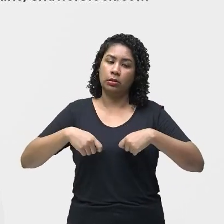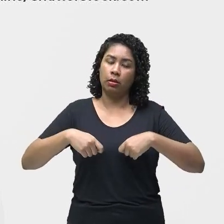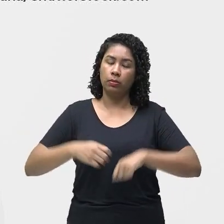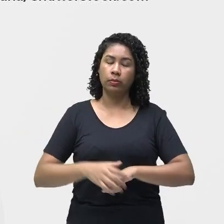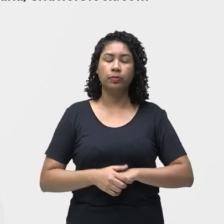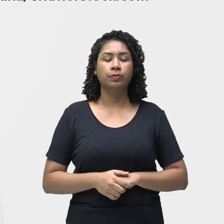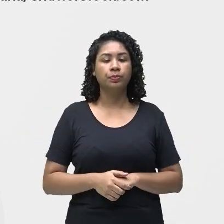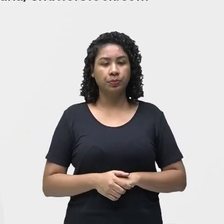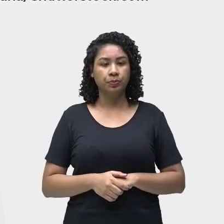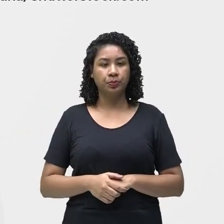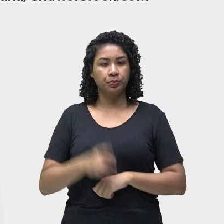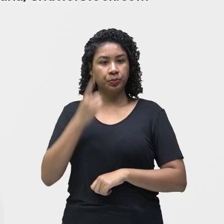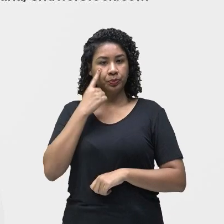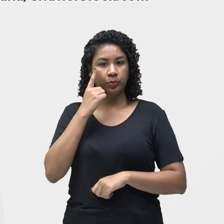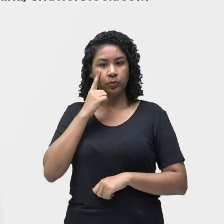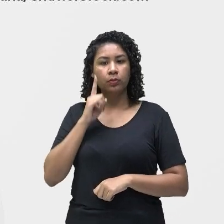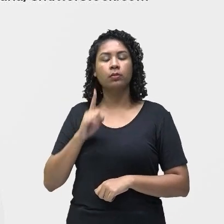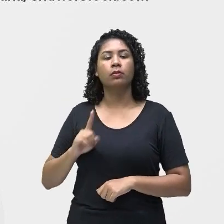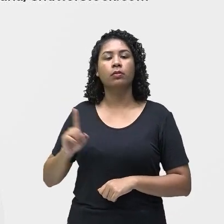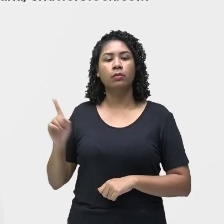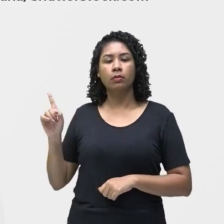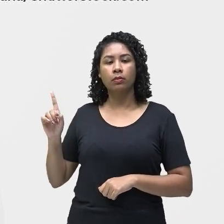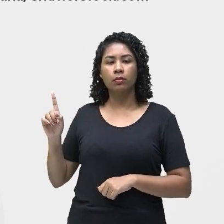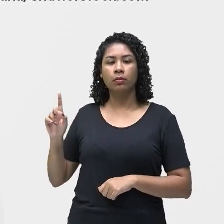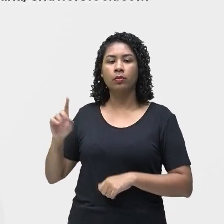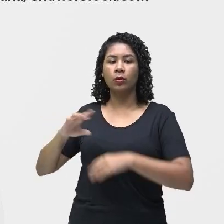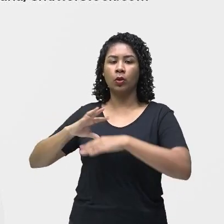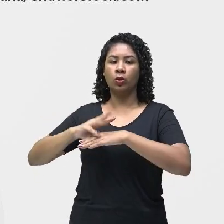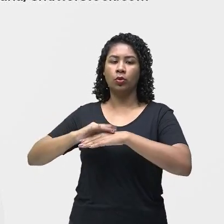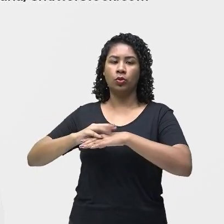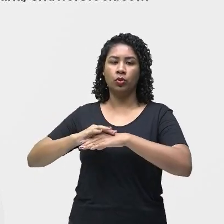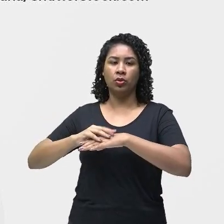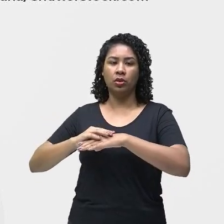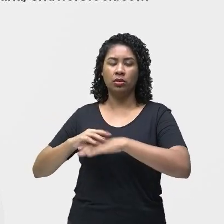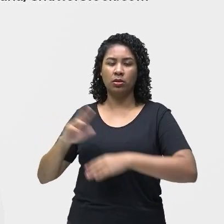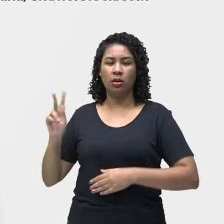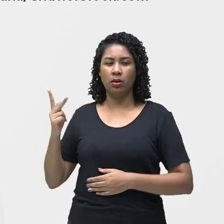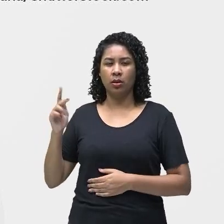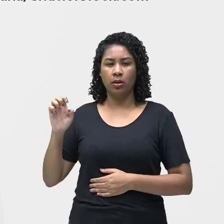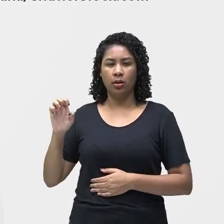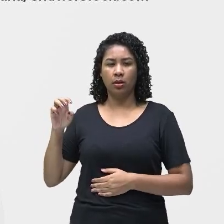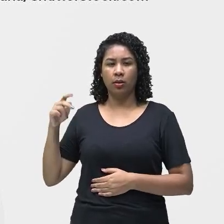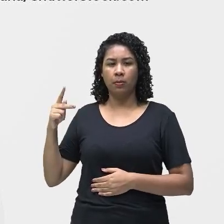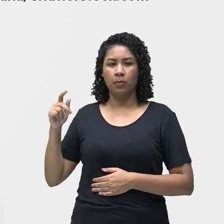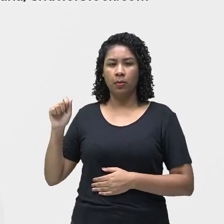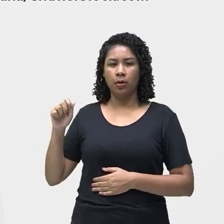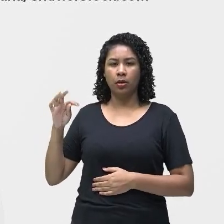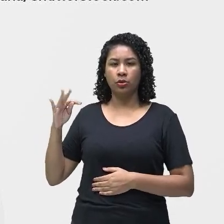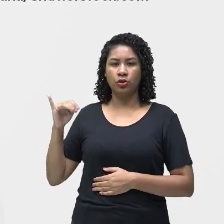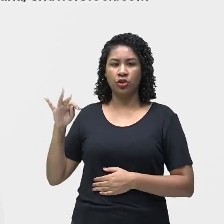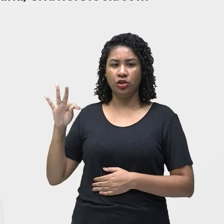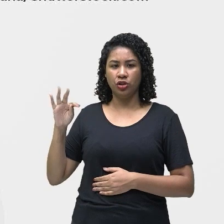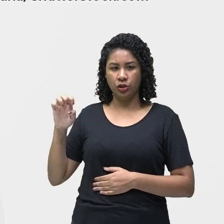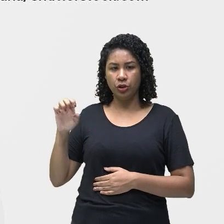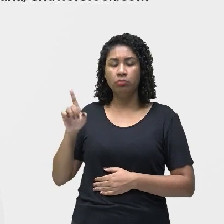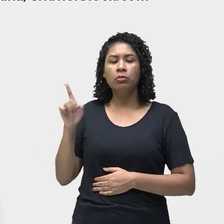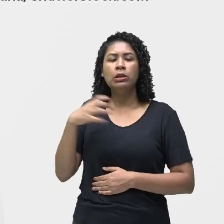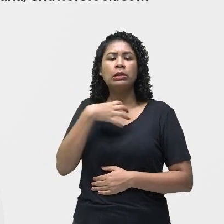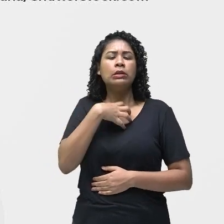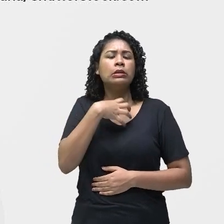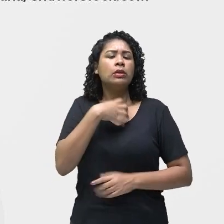Os sintomas da hepatite, fadiga, náuseas e vômitos,